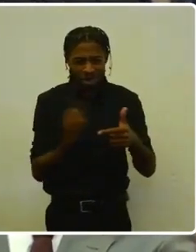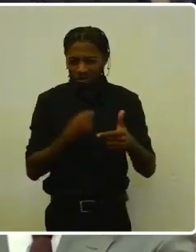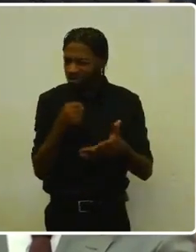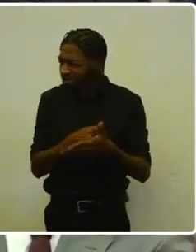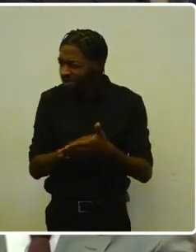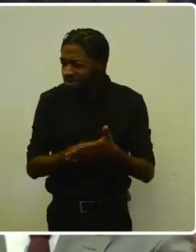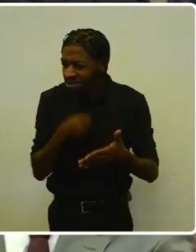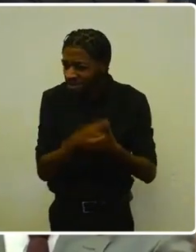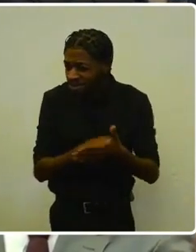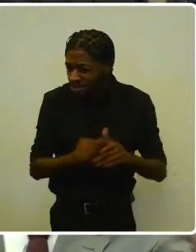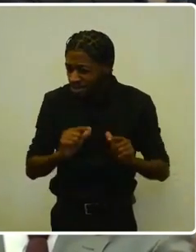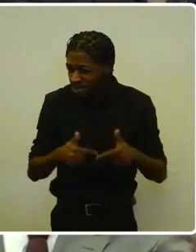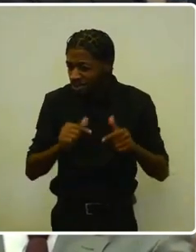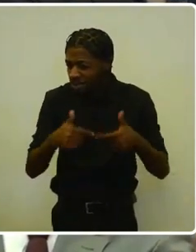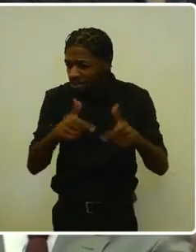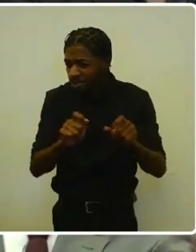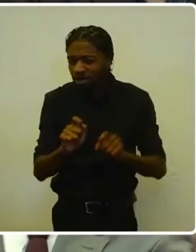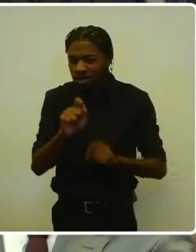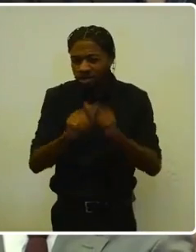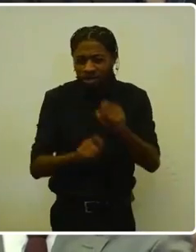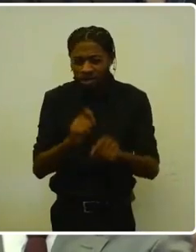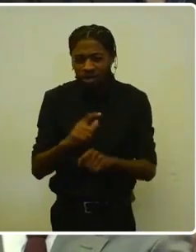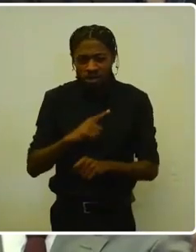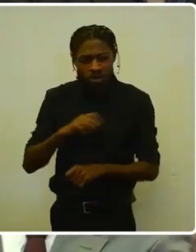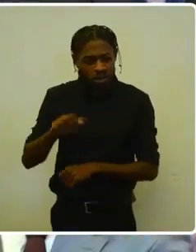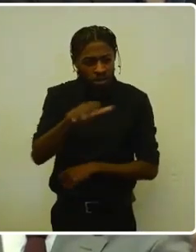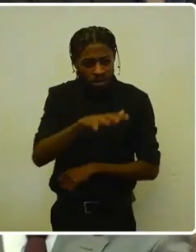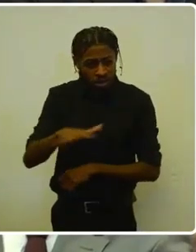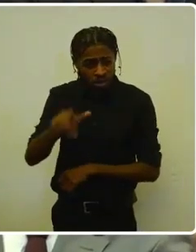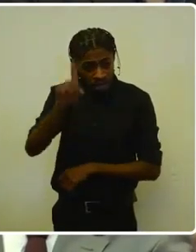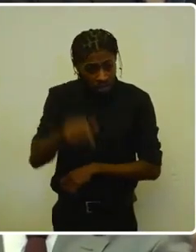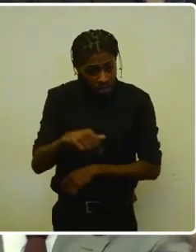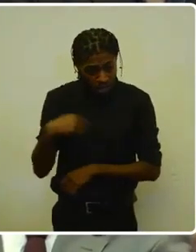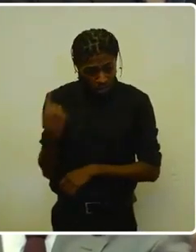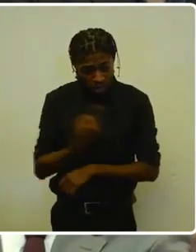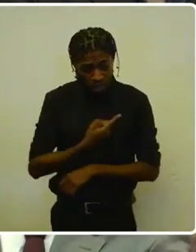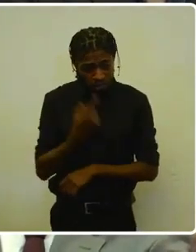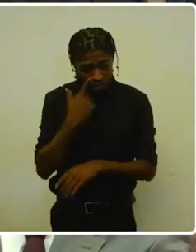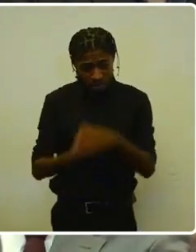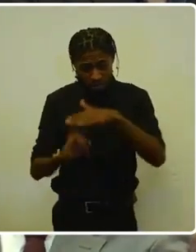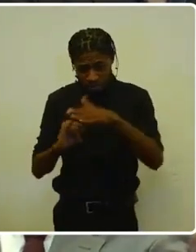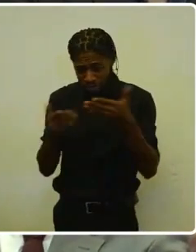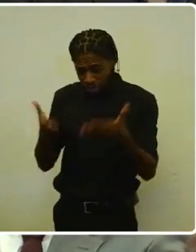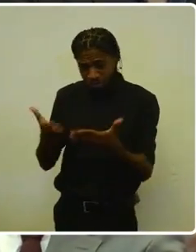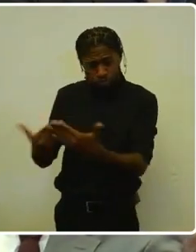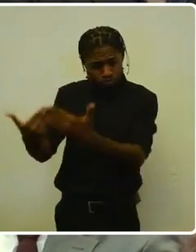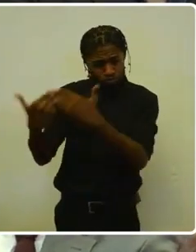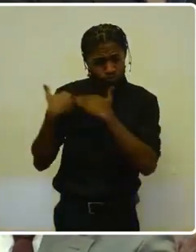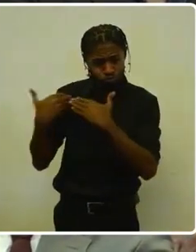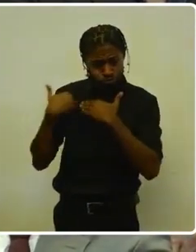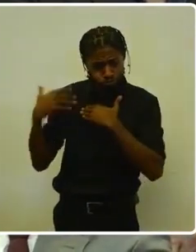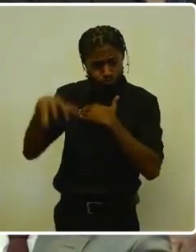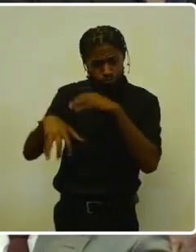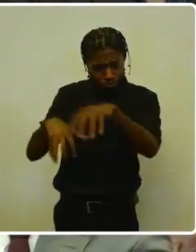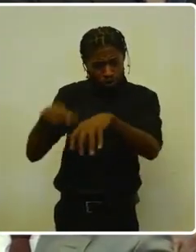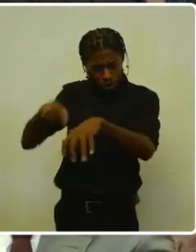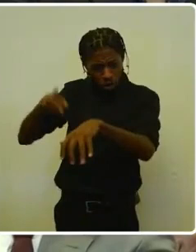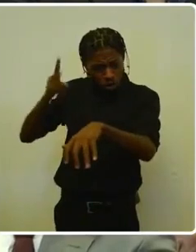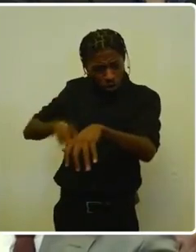das críticas construtivas, são as nossas instituições que continuam